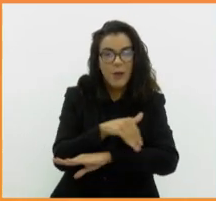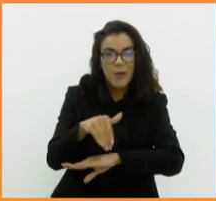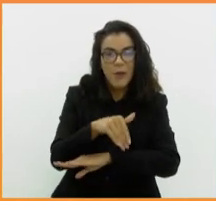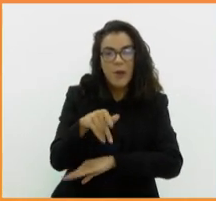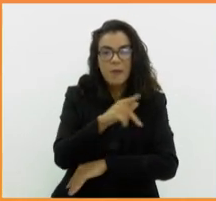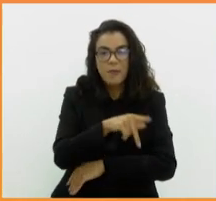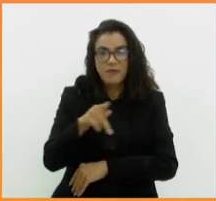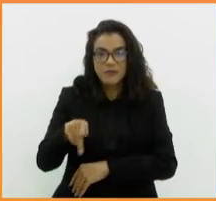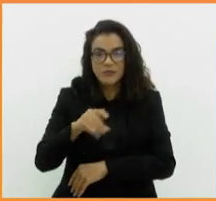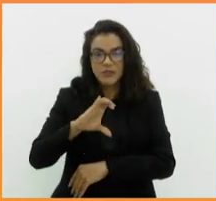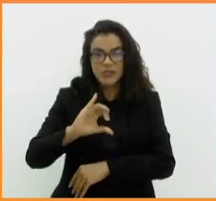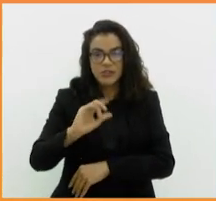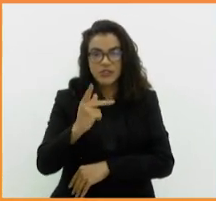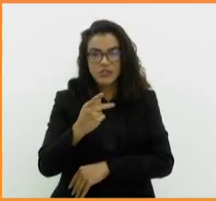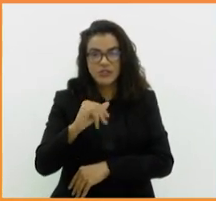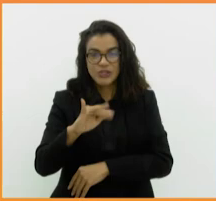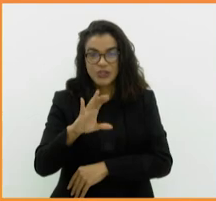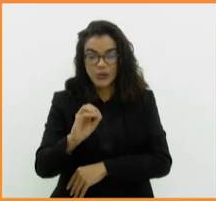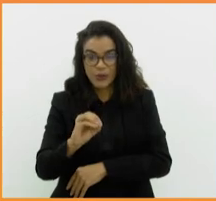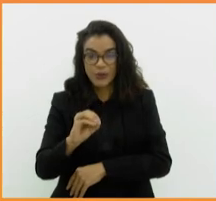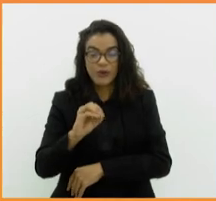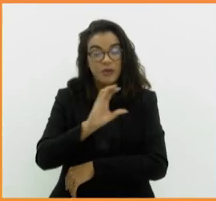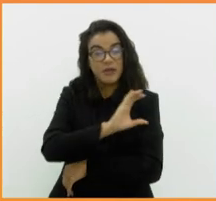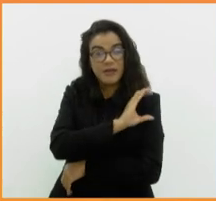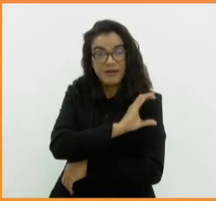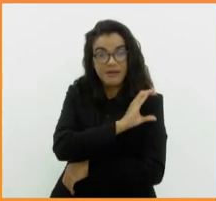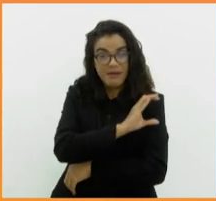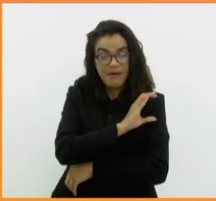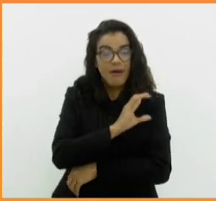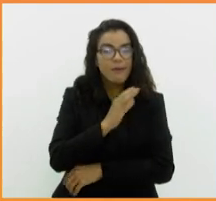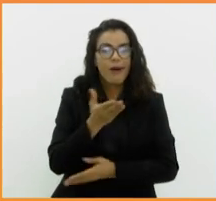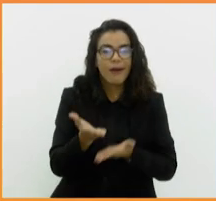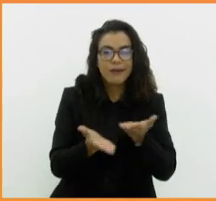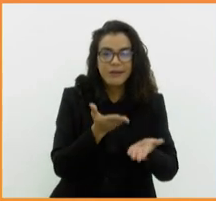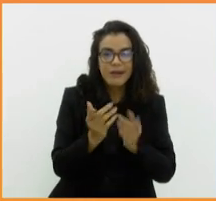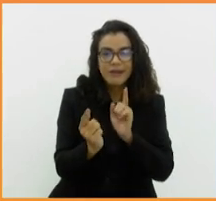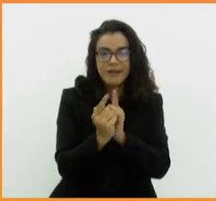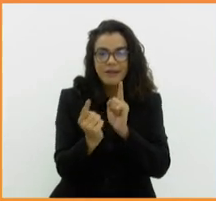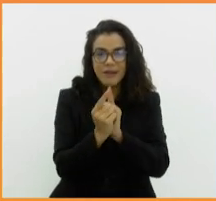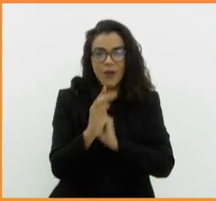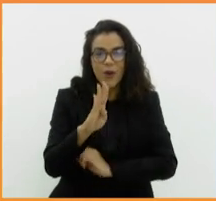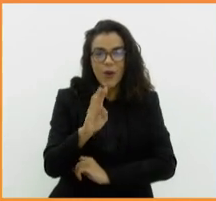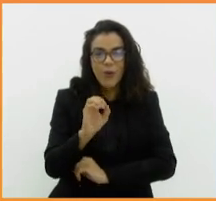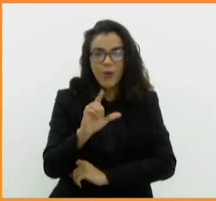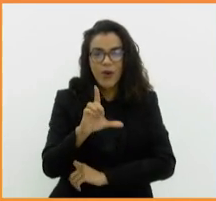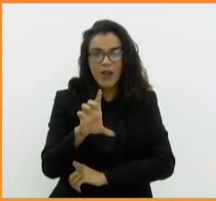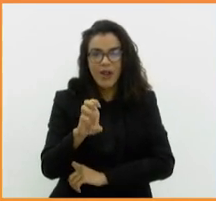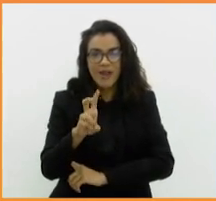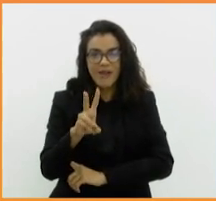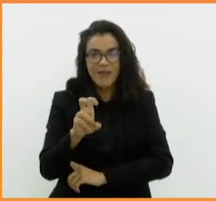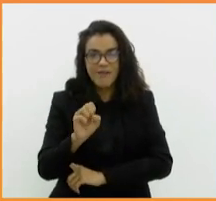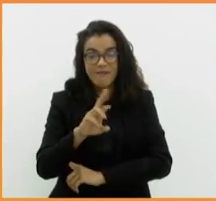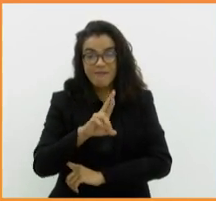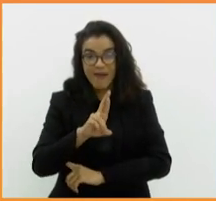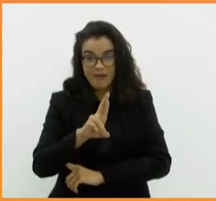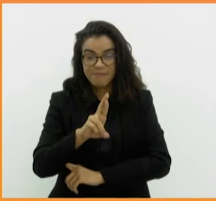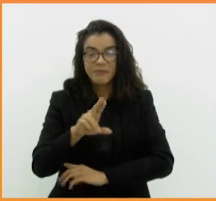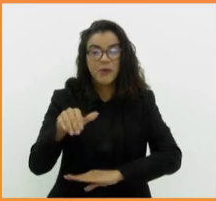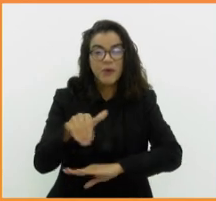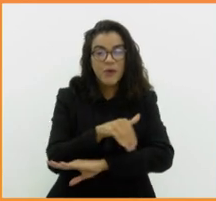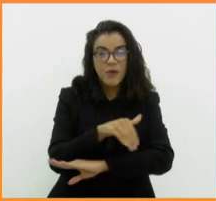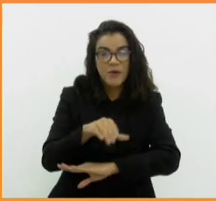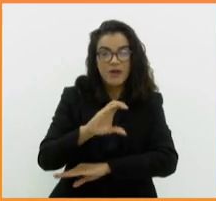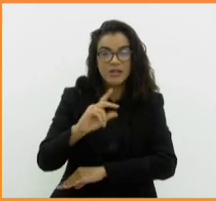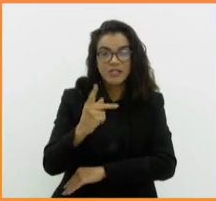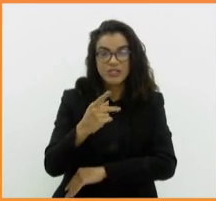Chico, no Santana. Já em Campos dos Goitacazes, o atendimento será realizado no Molevar Shopping Campus, na Avenida Doutor Silvio Bastos,